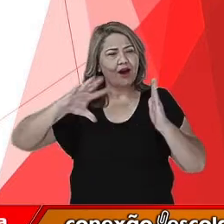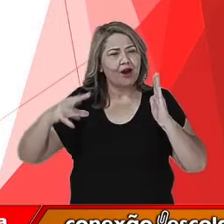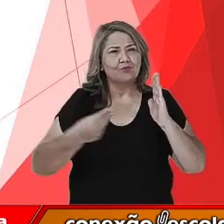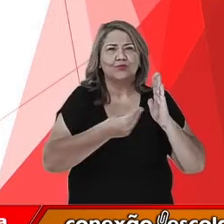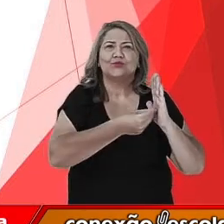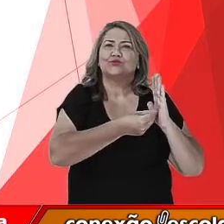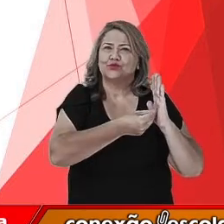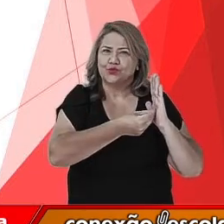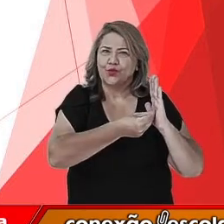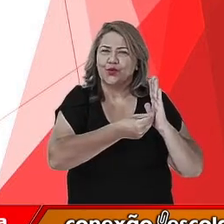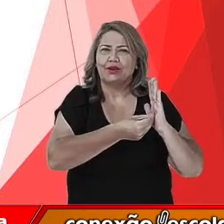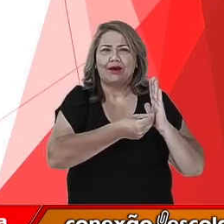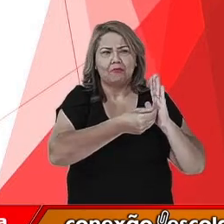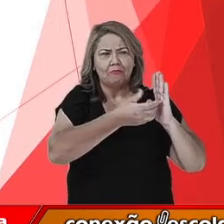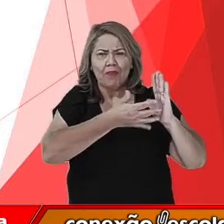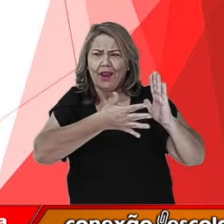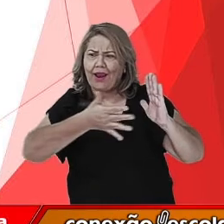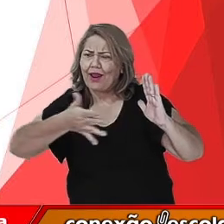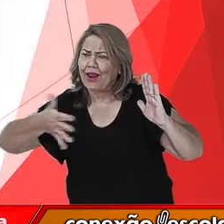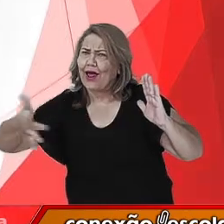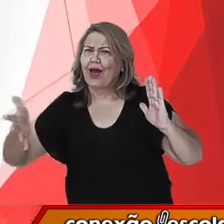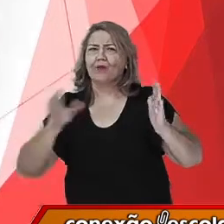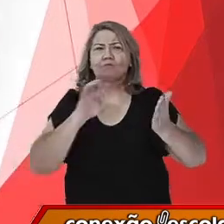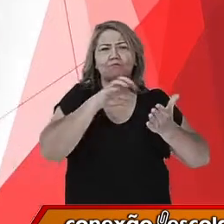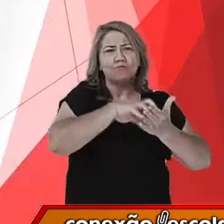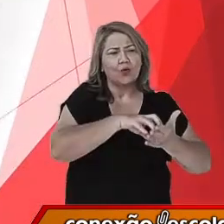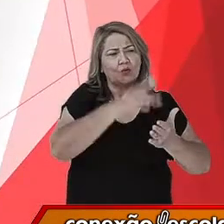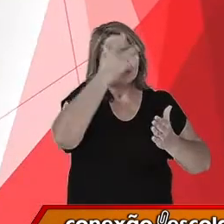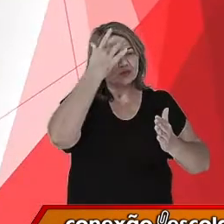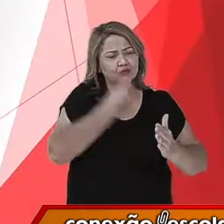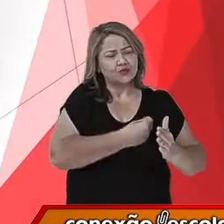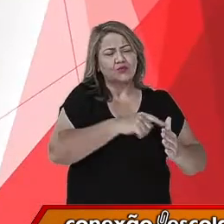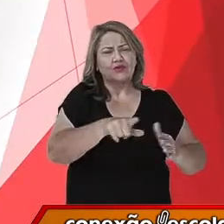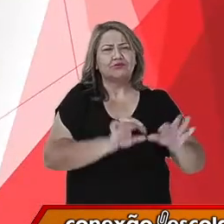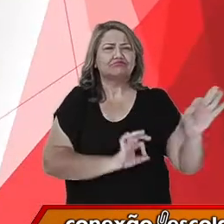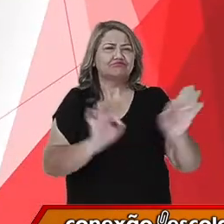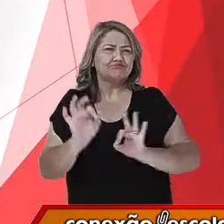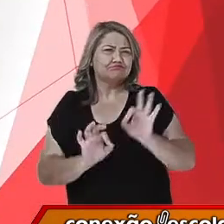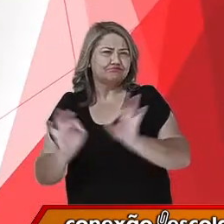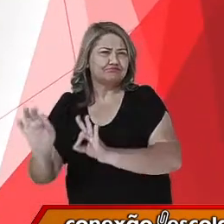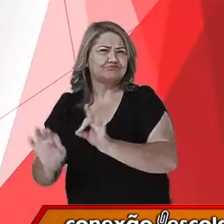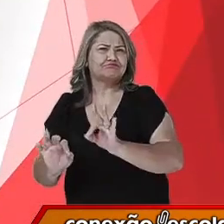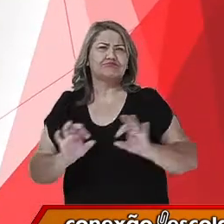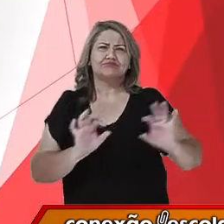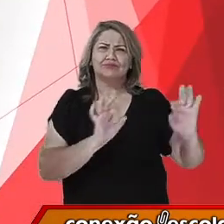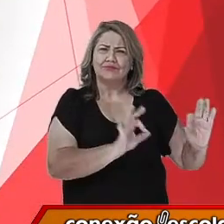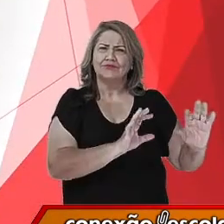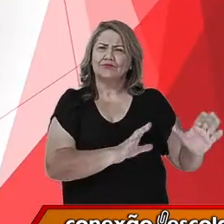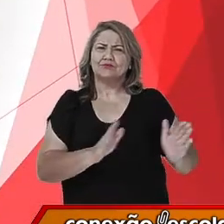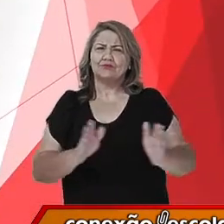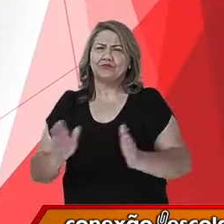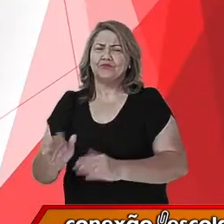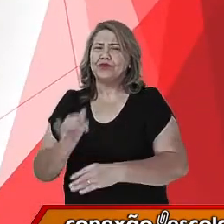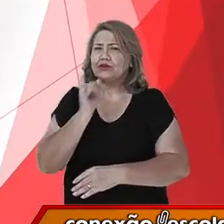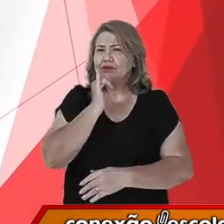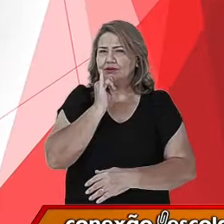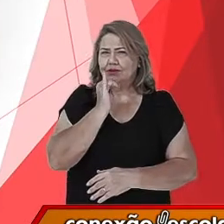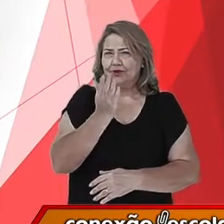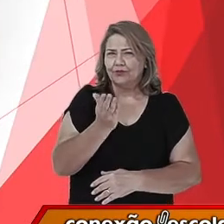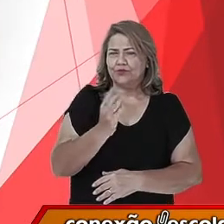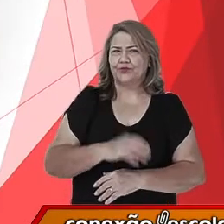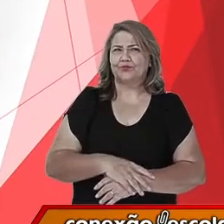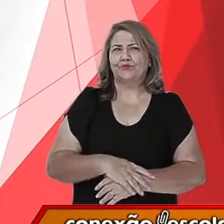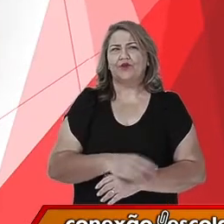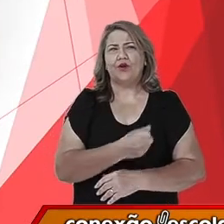foi densamente povoada e de maneira organizada. Como exemplo de algumas